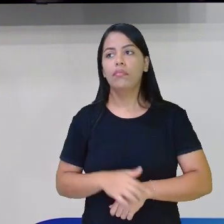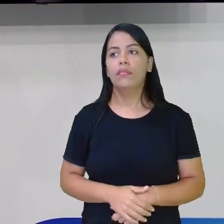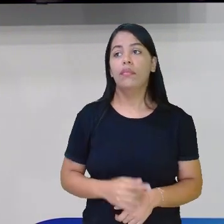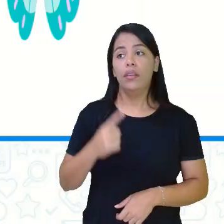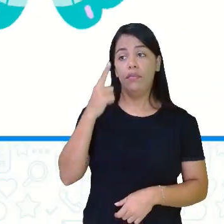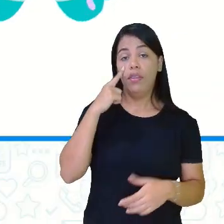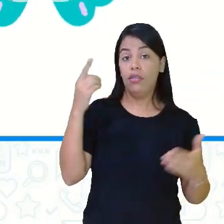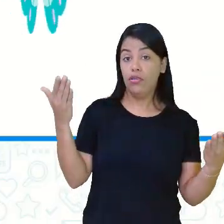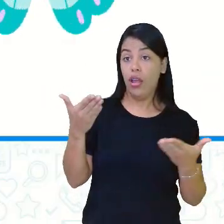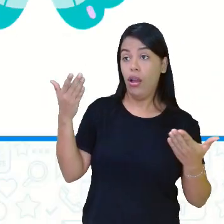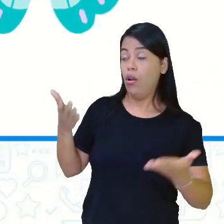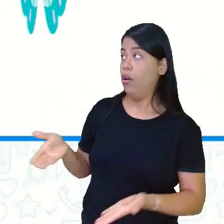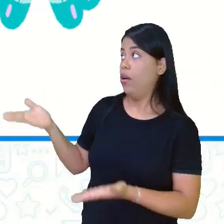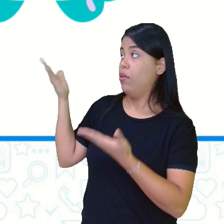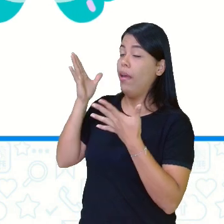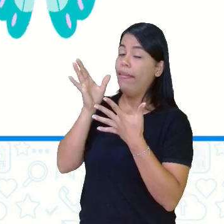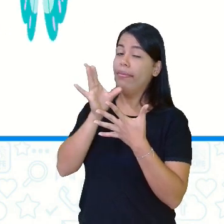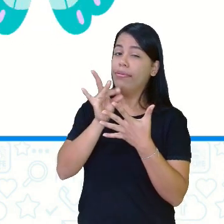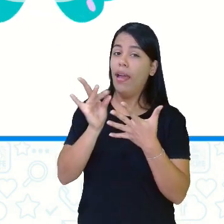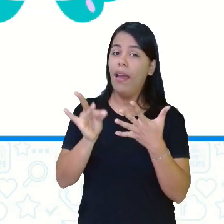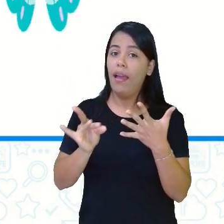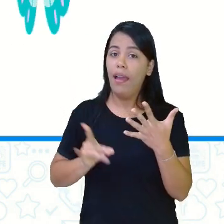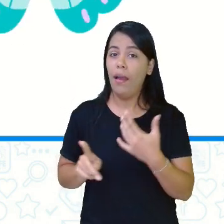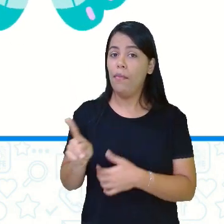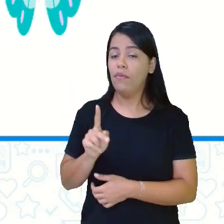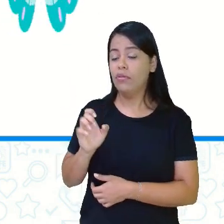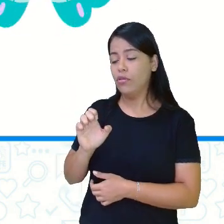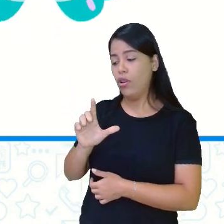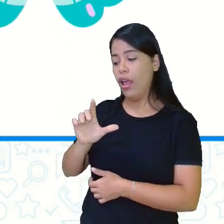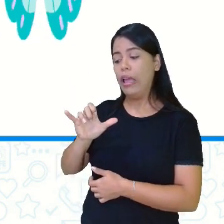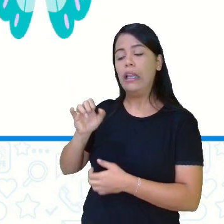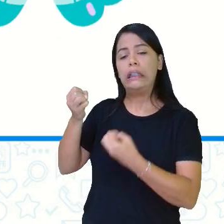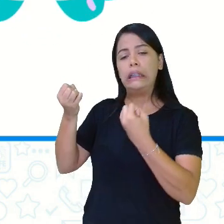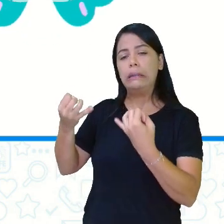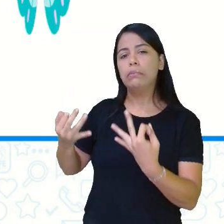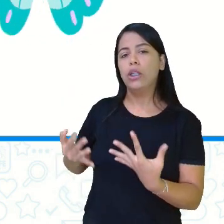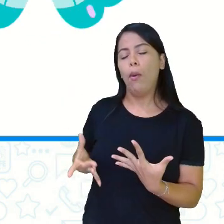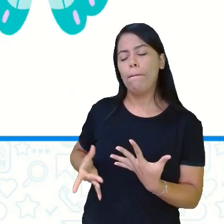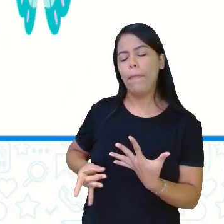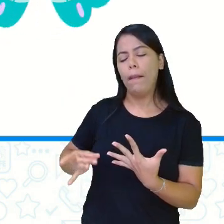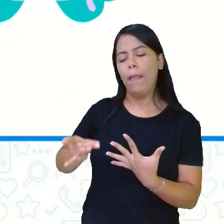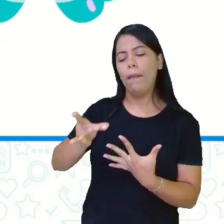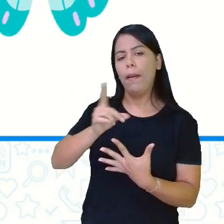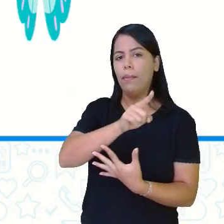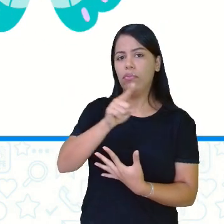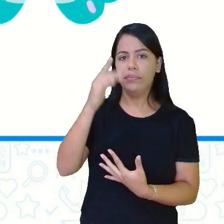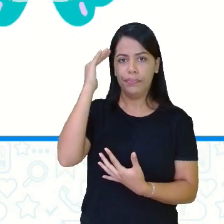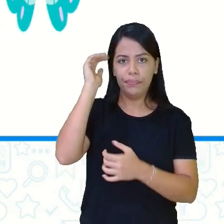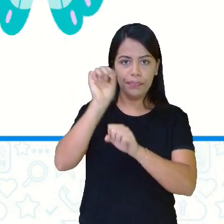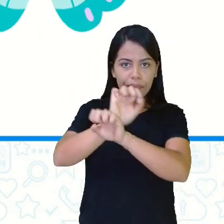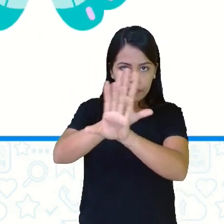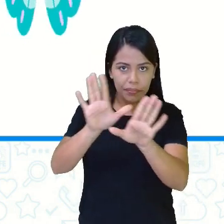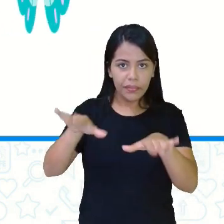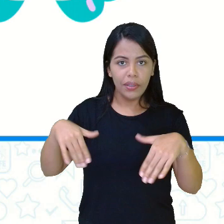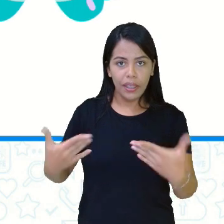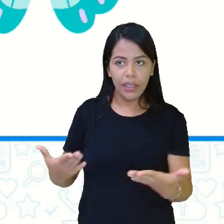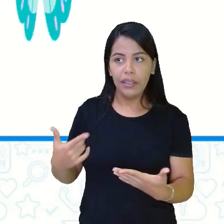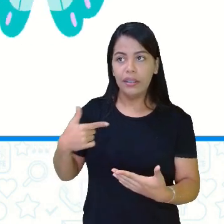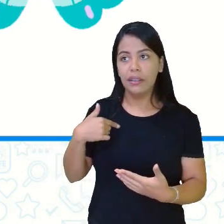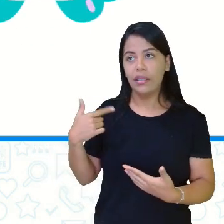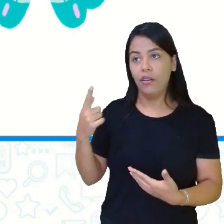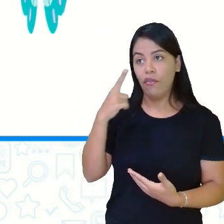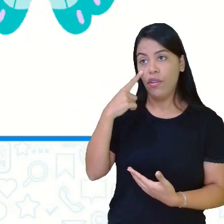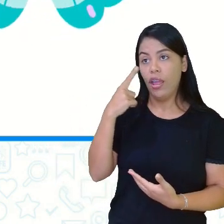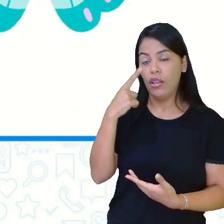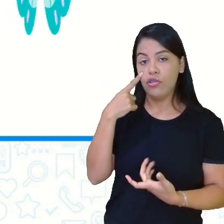Observe agora detalhadamente, tá? A professora ali deixou bem detalhado aí. As palavras brancas, amarelas,